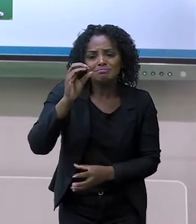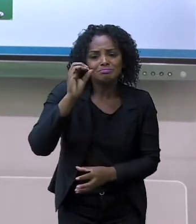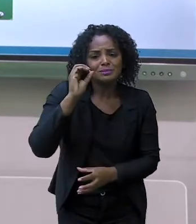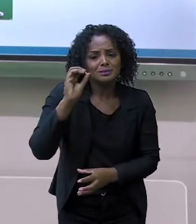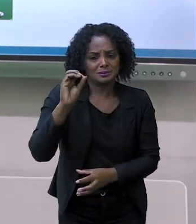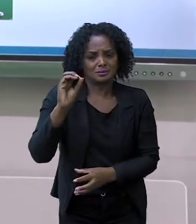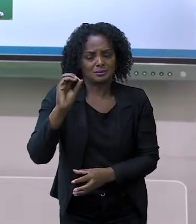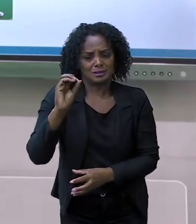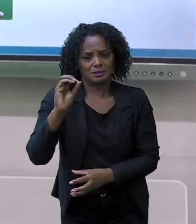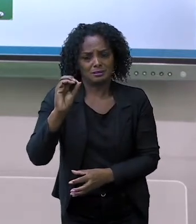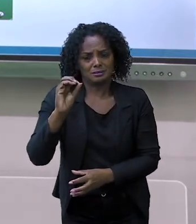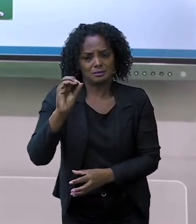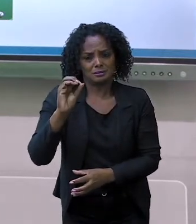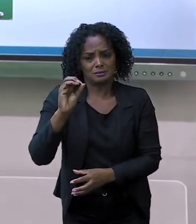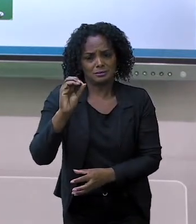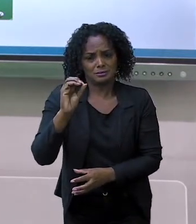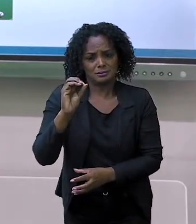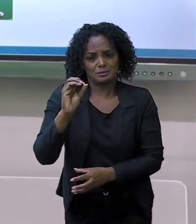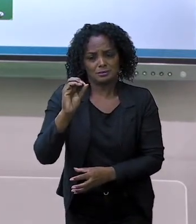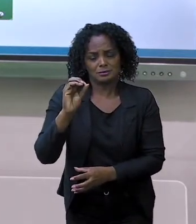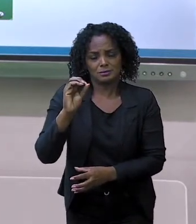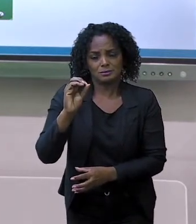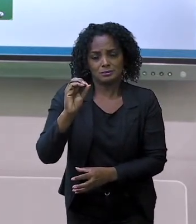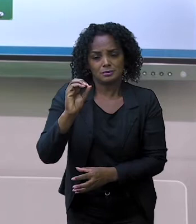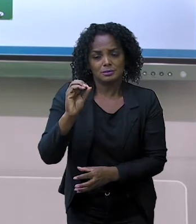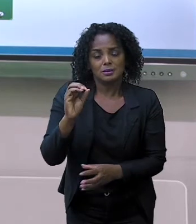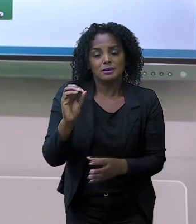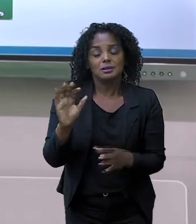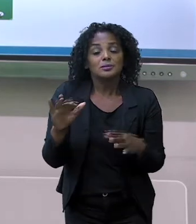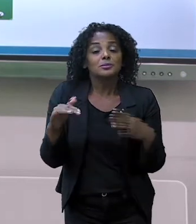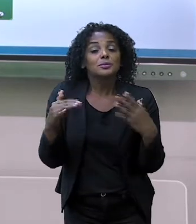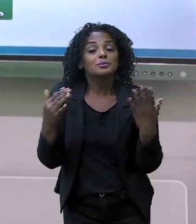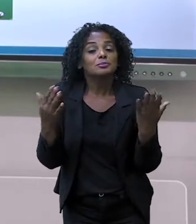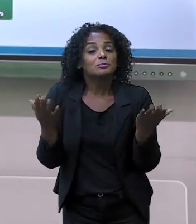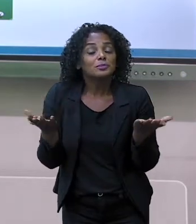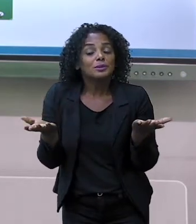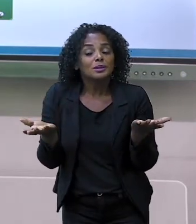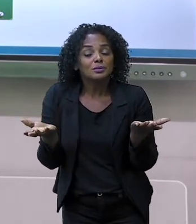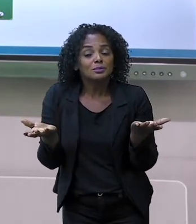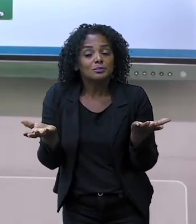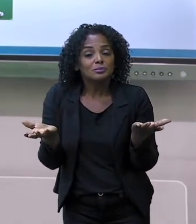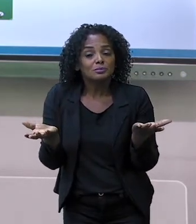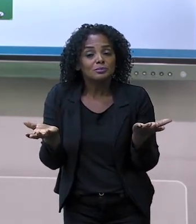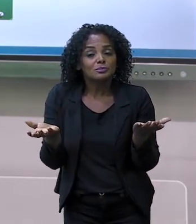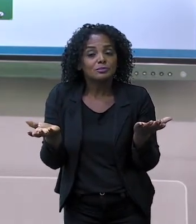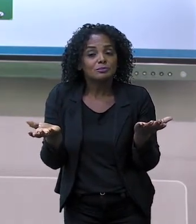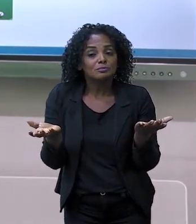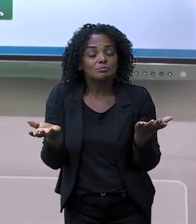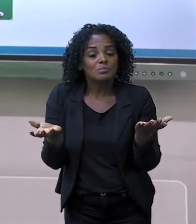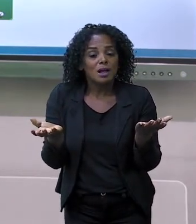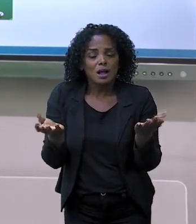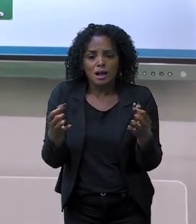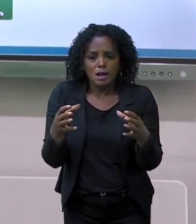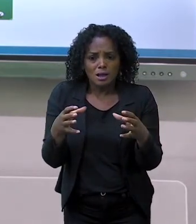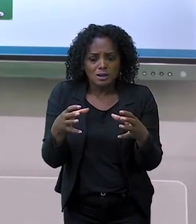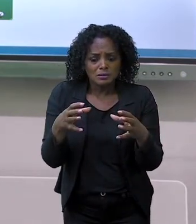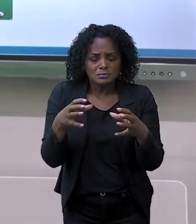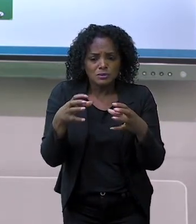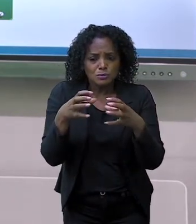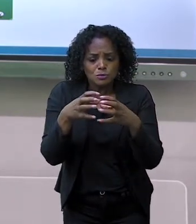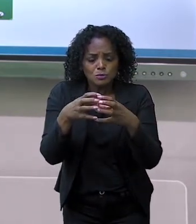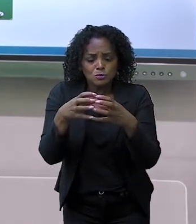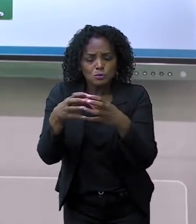Ou seja, então, colocou um grupo de dez dentro dessa casa?